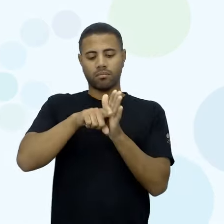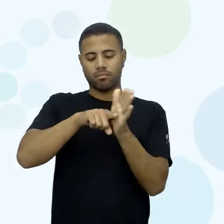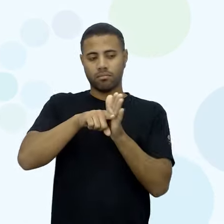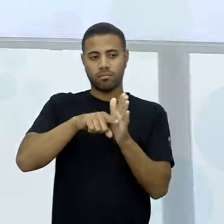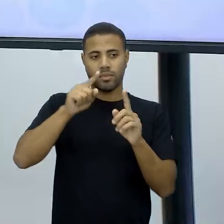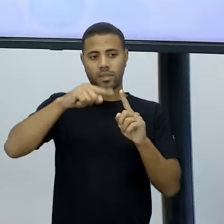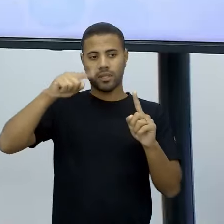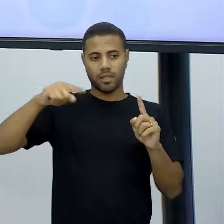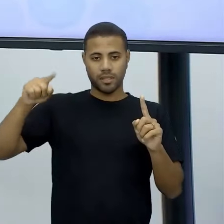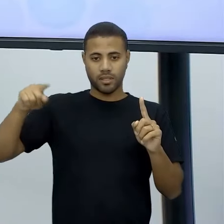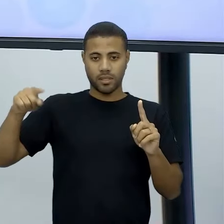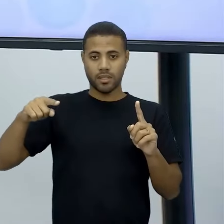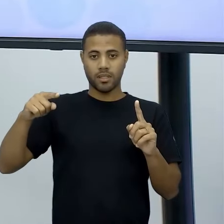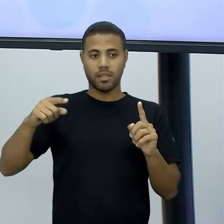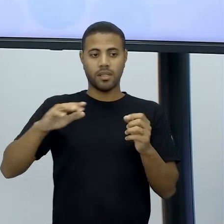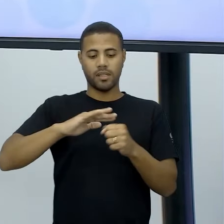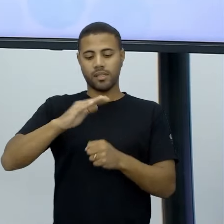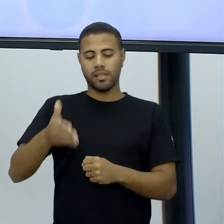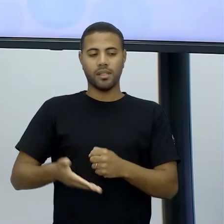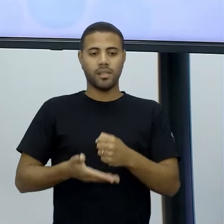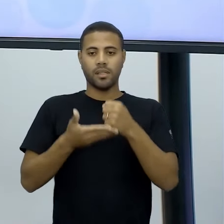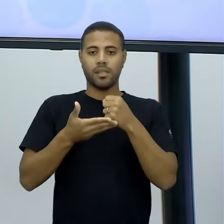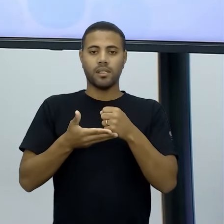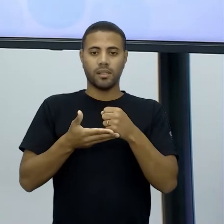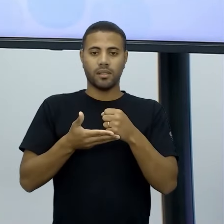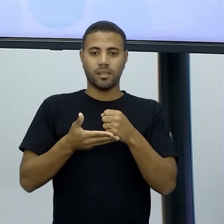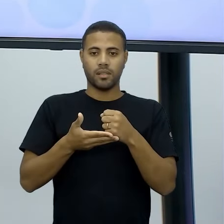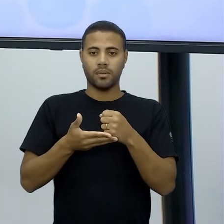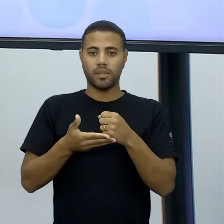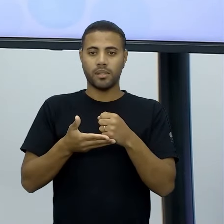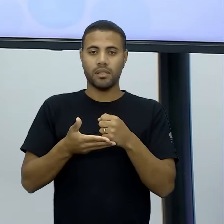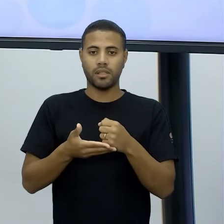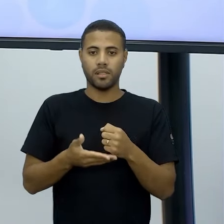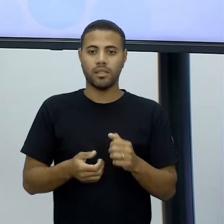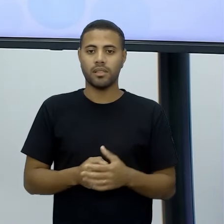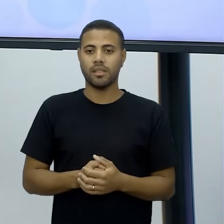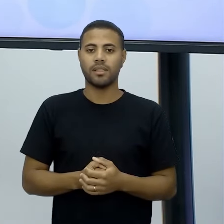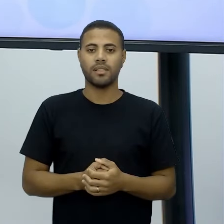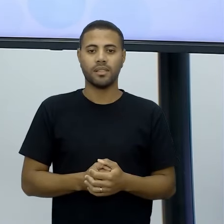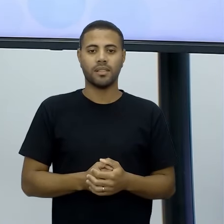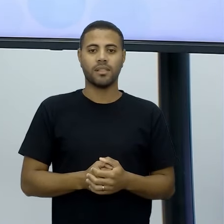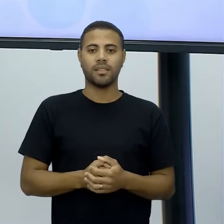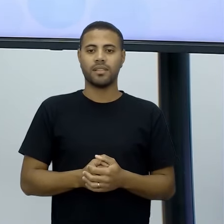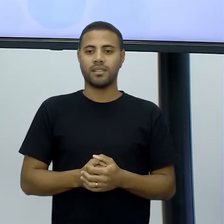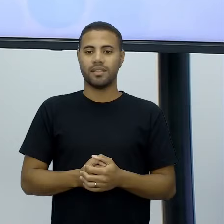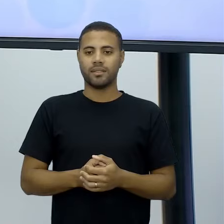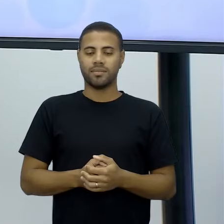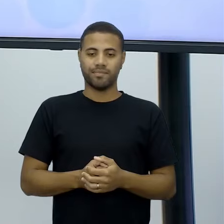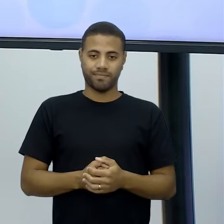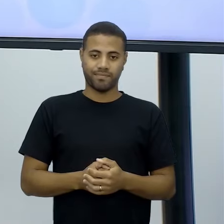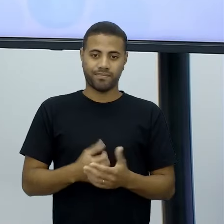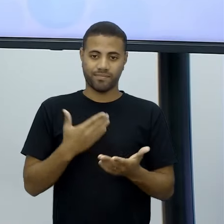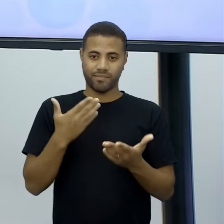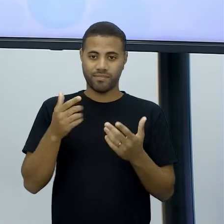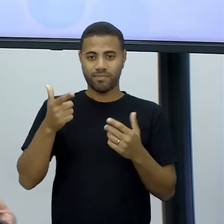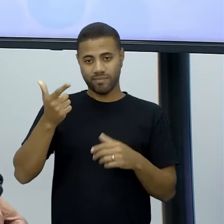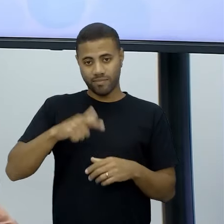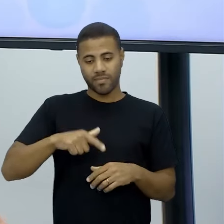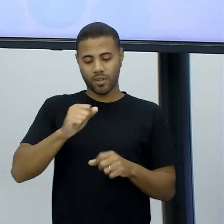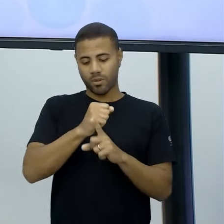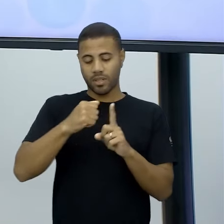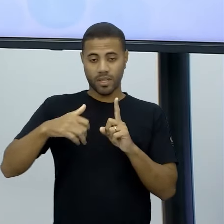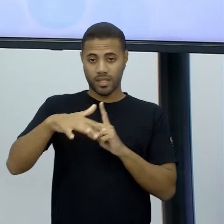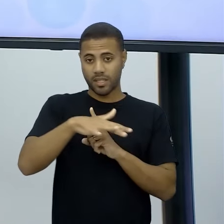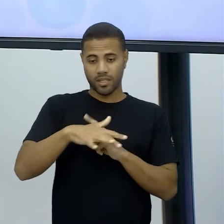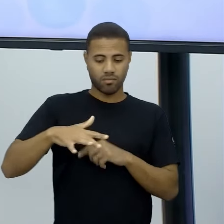e meio ambiente, temas muito, muito atuais e muito importantes aí no nosso cotidiano, na nossa, nossa rotina, na nossa sociedade